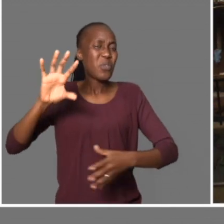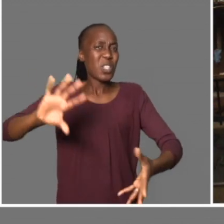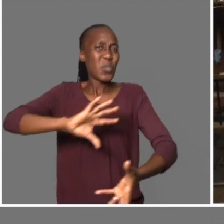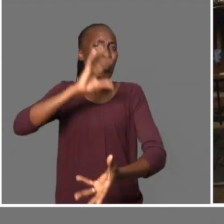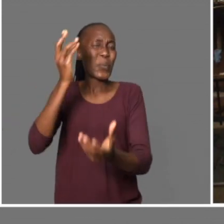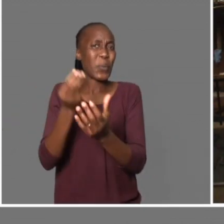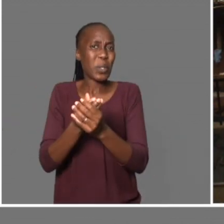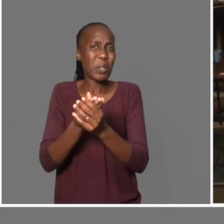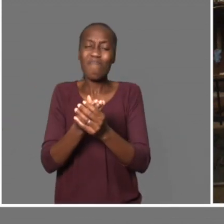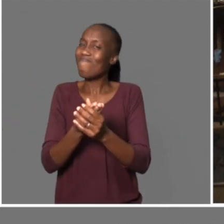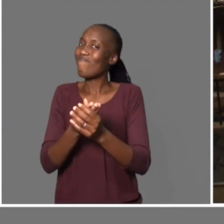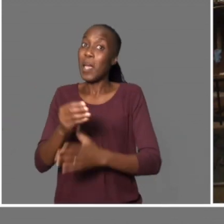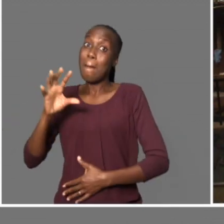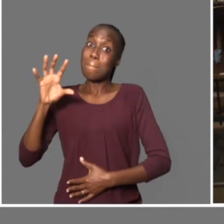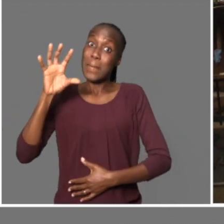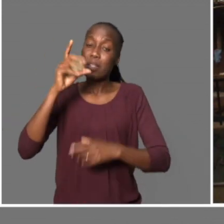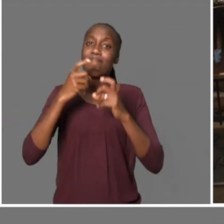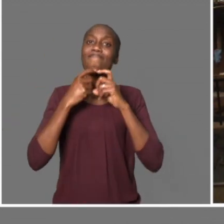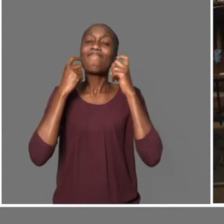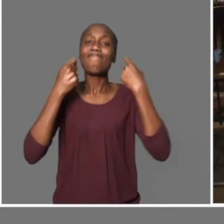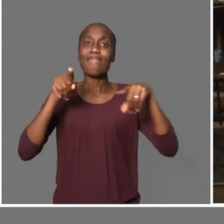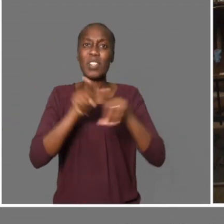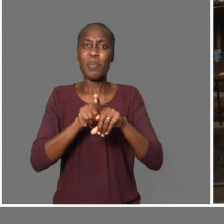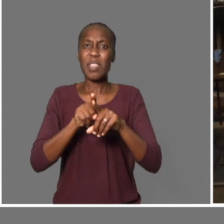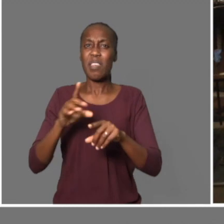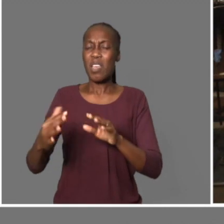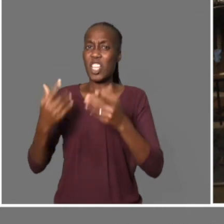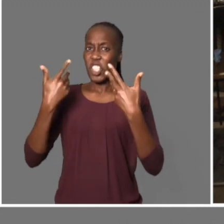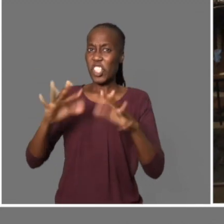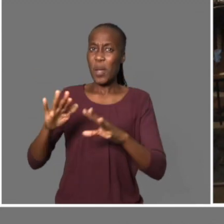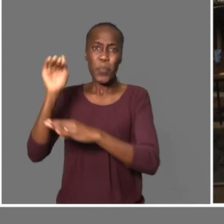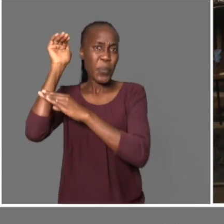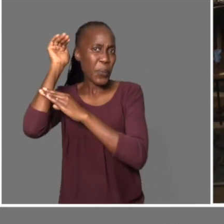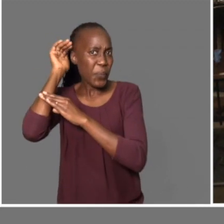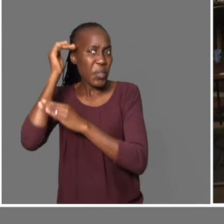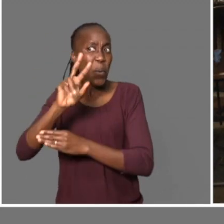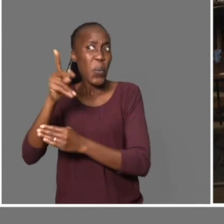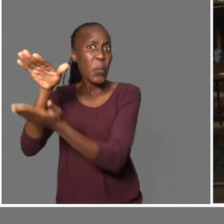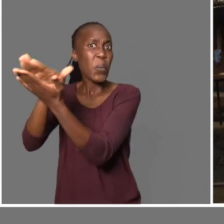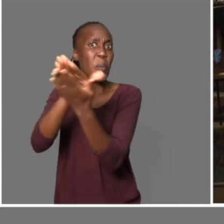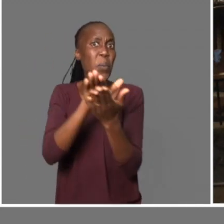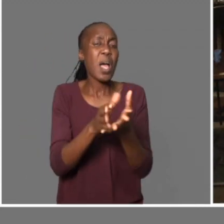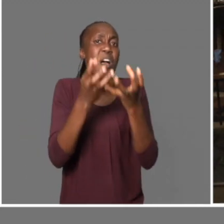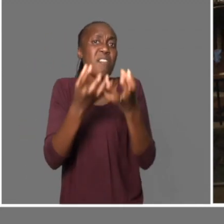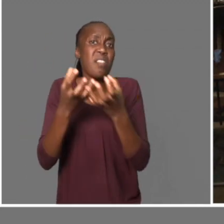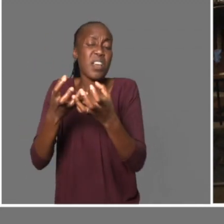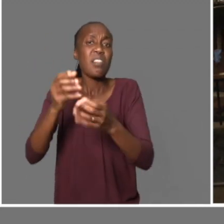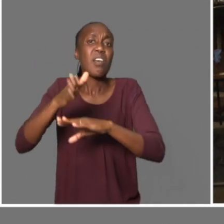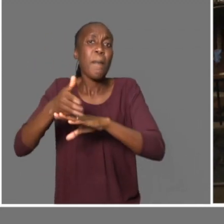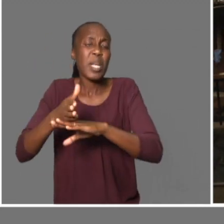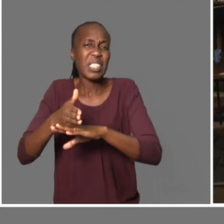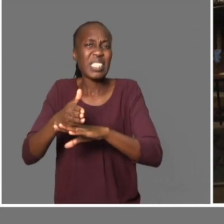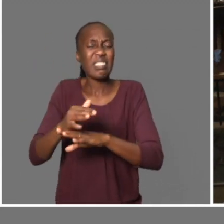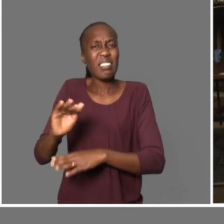nível quase, posso dizer, na província toda, posso dizer que a nível do país. Porque também temos tido relatos em outros